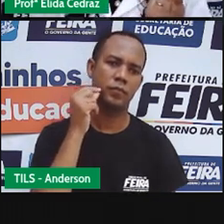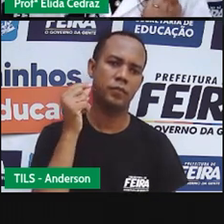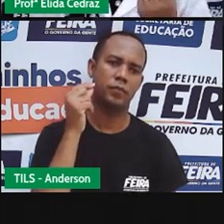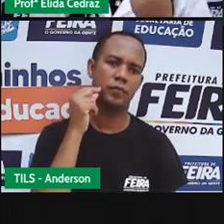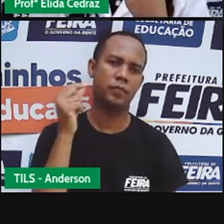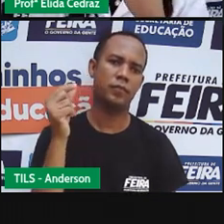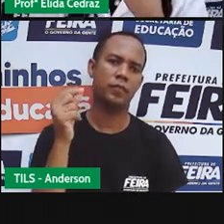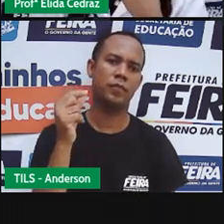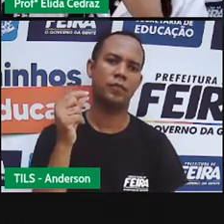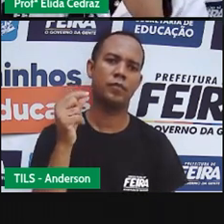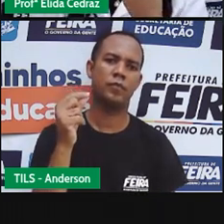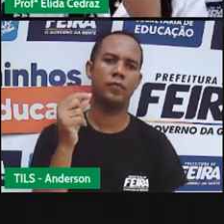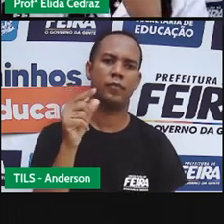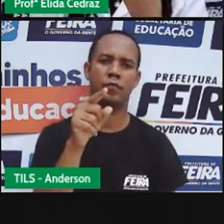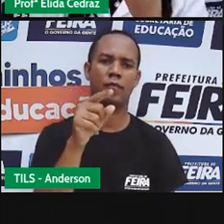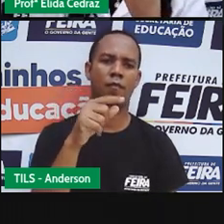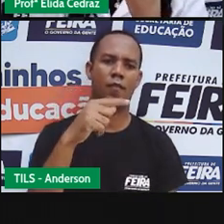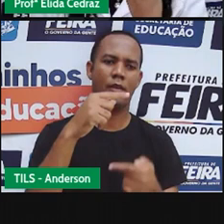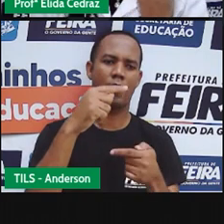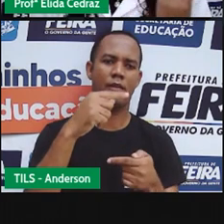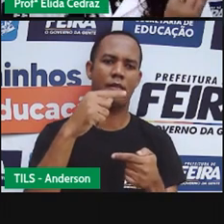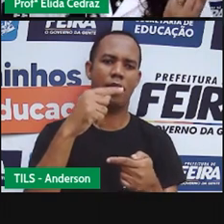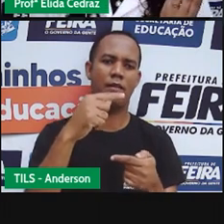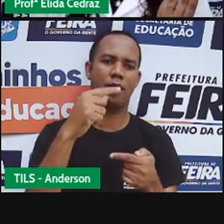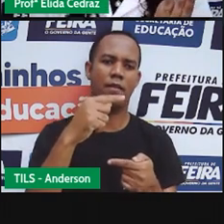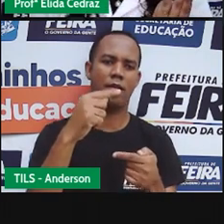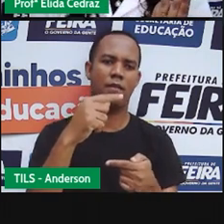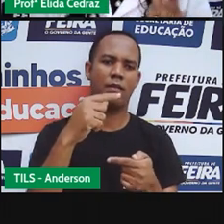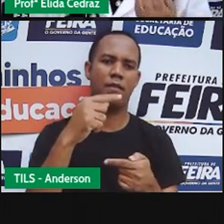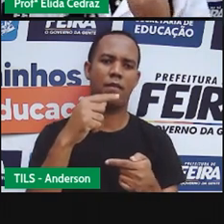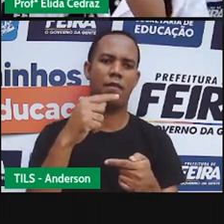garrafa,